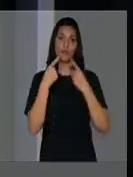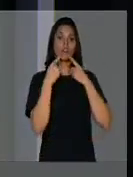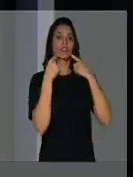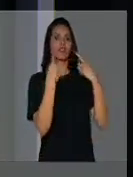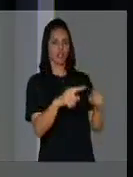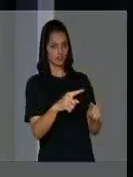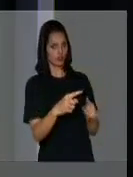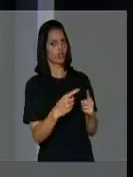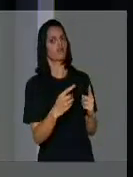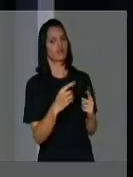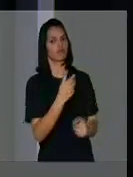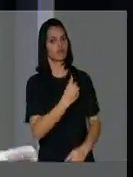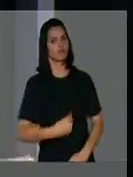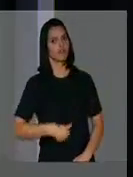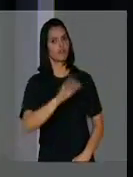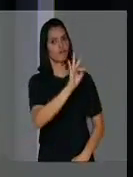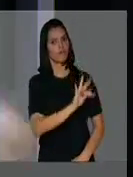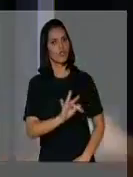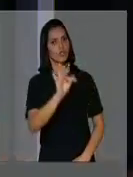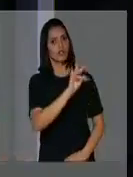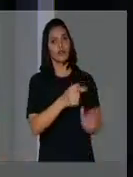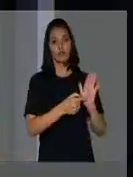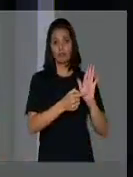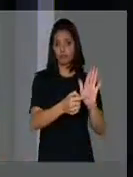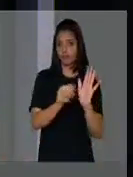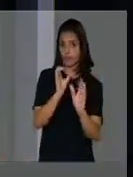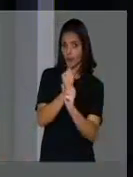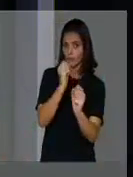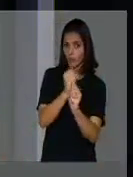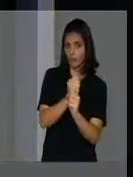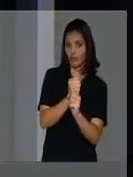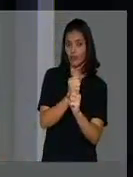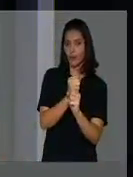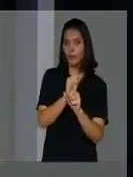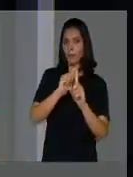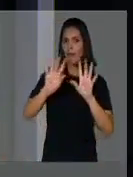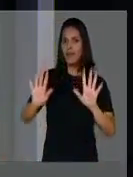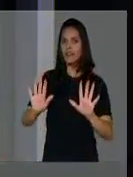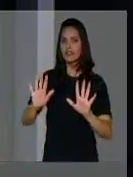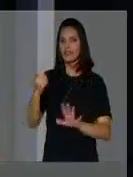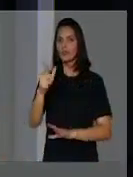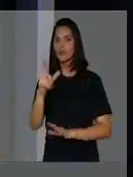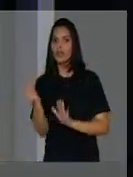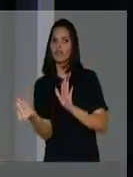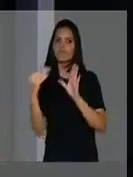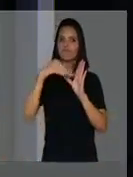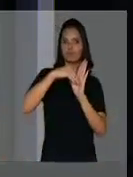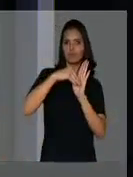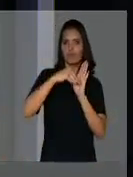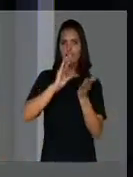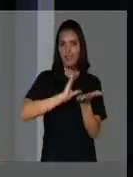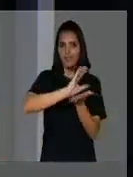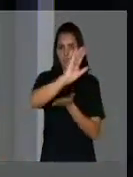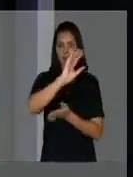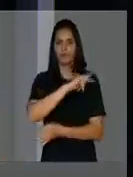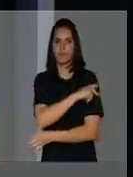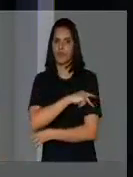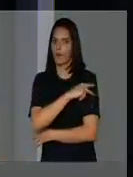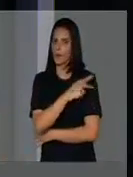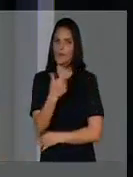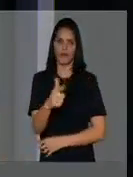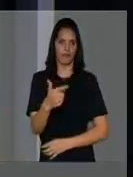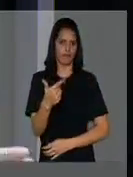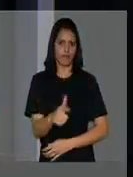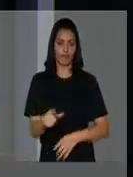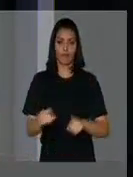governo federal, que está apresentando um orçamento que exclui o governo, o investimento do Piauí, e